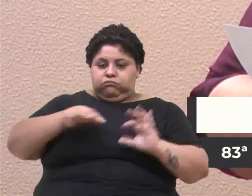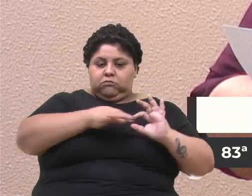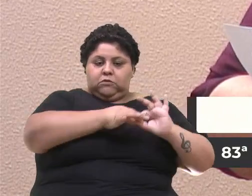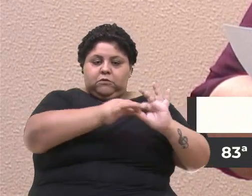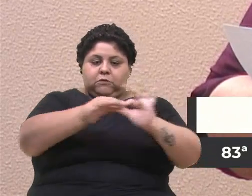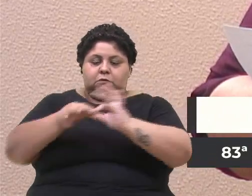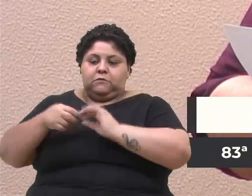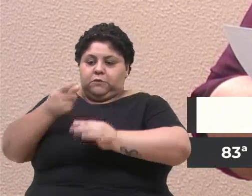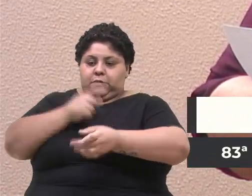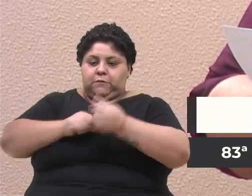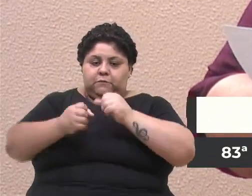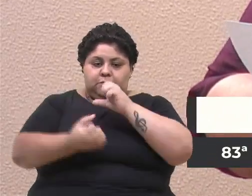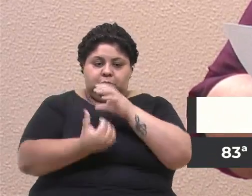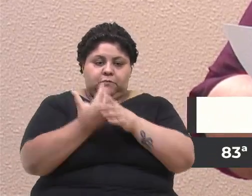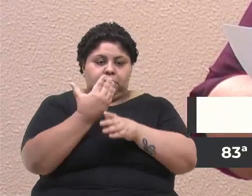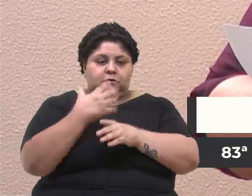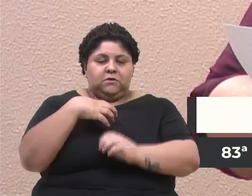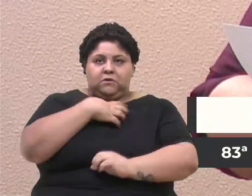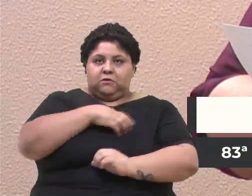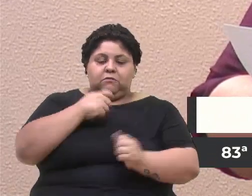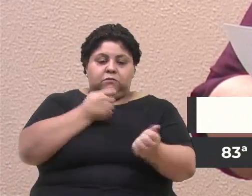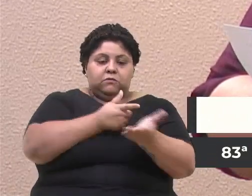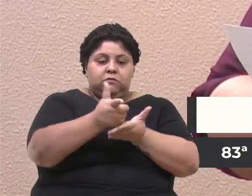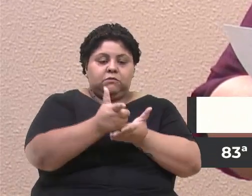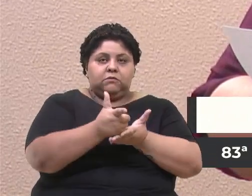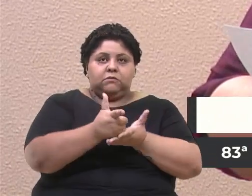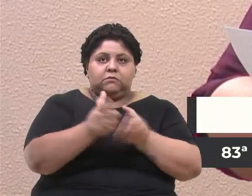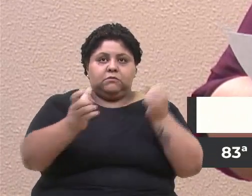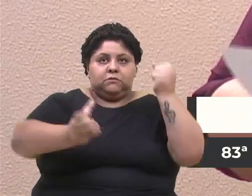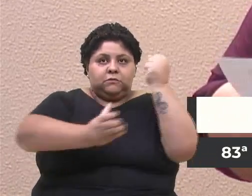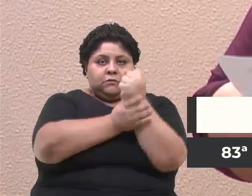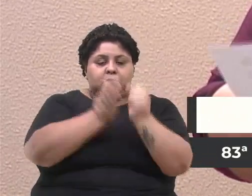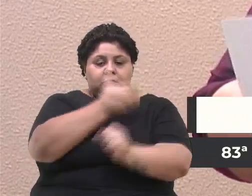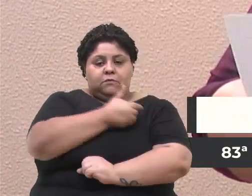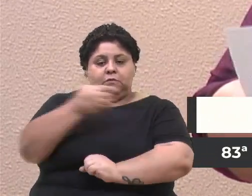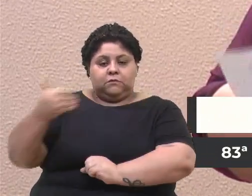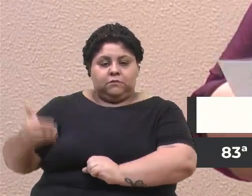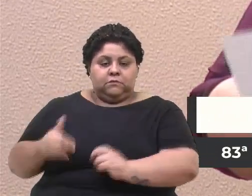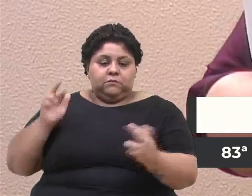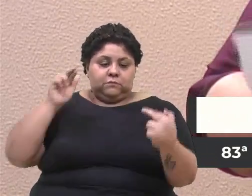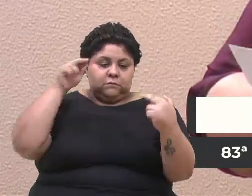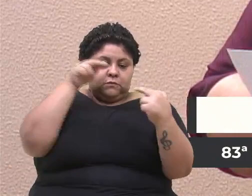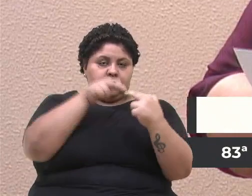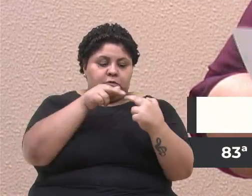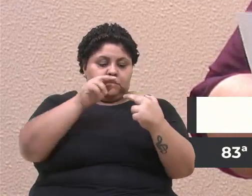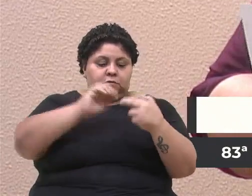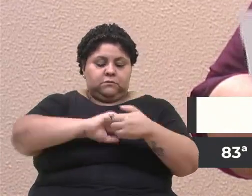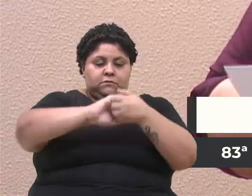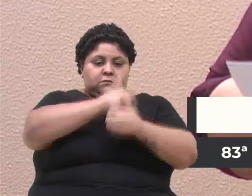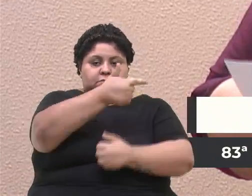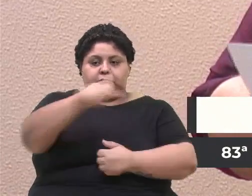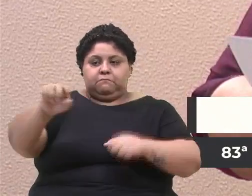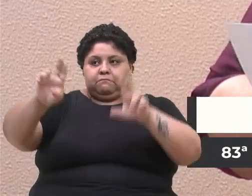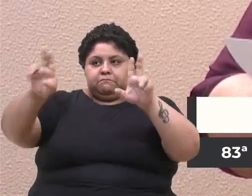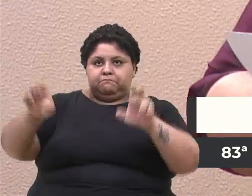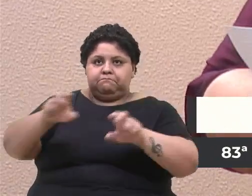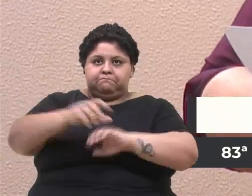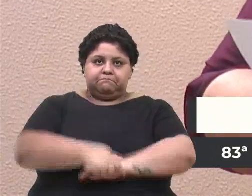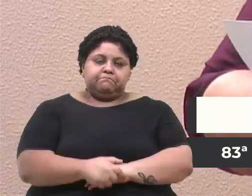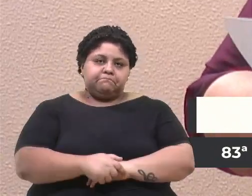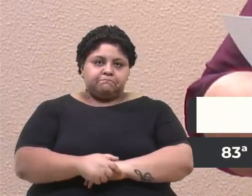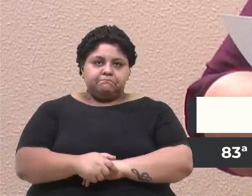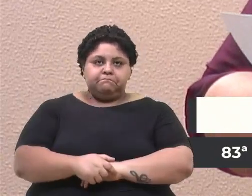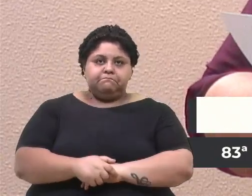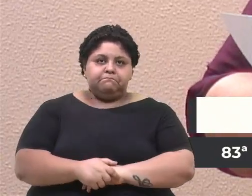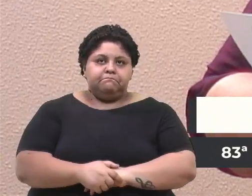mecanismos de pagamento e de garantia pública da referida parceria e da outras providências. Na exposição de